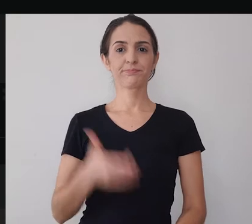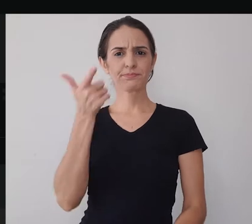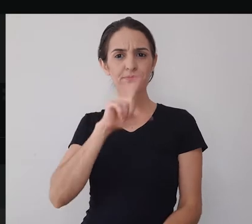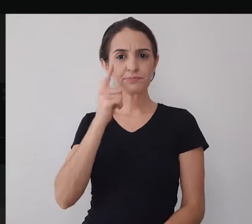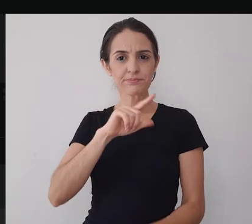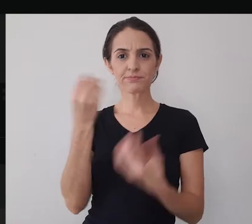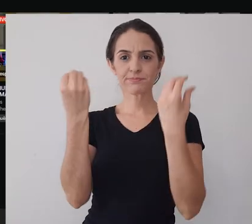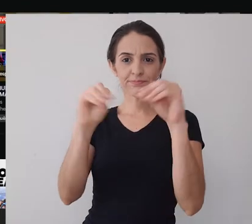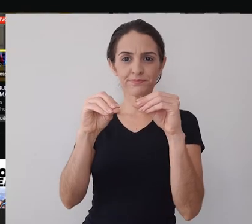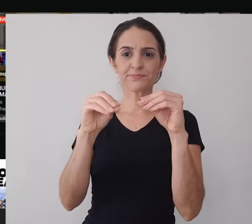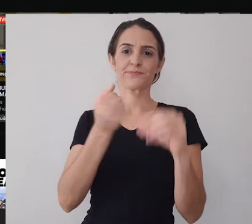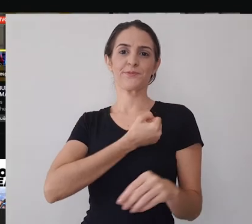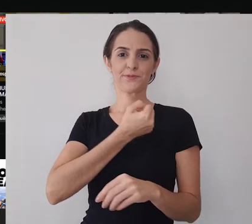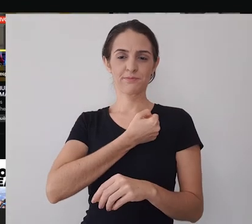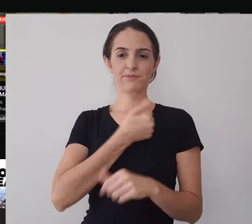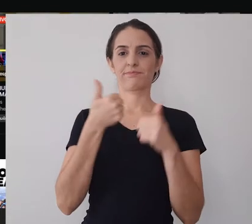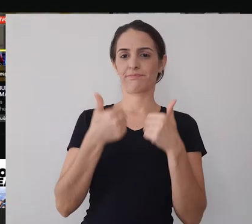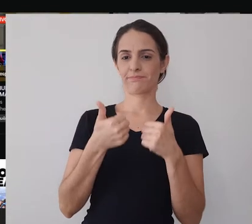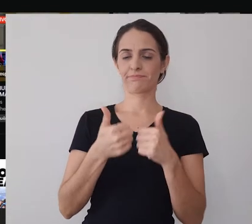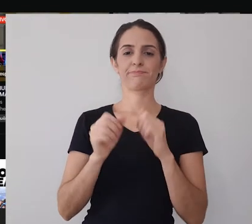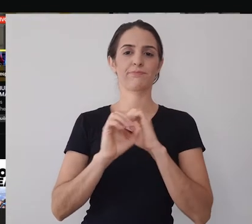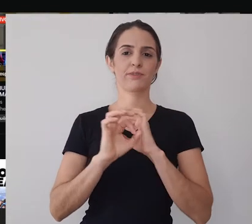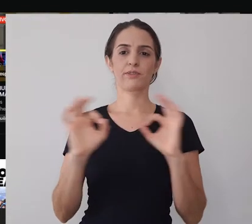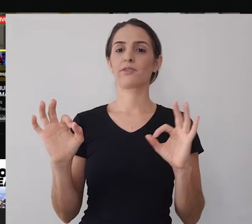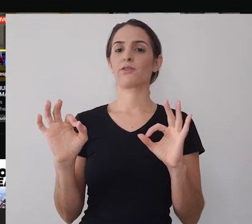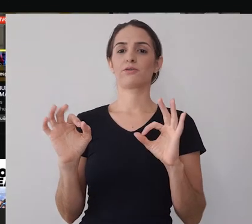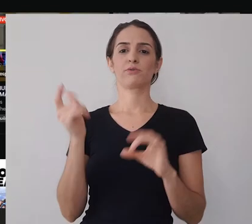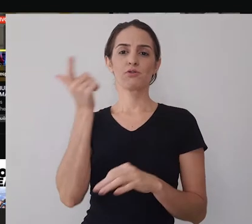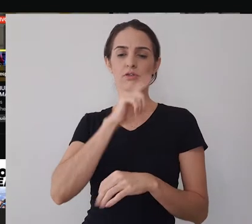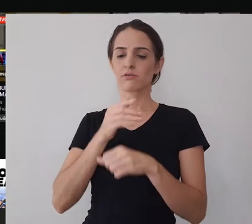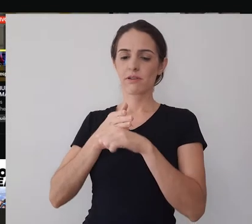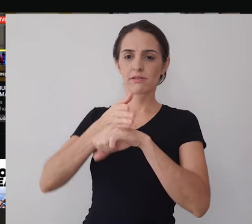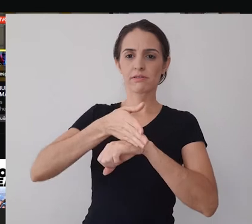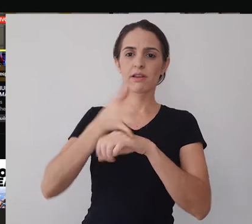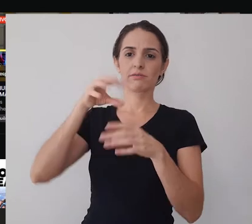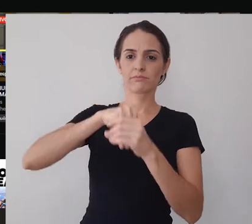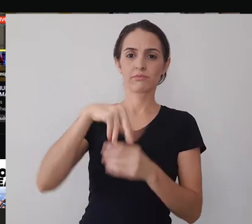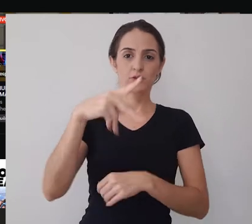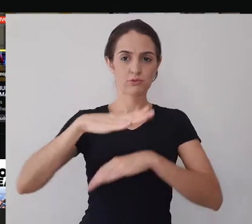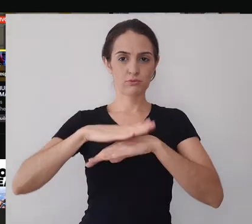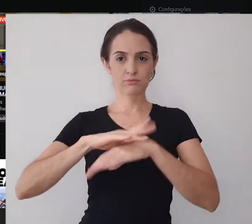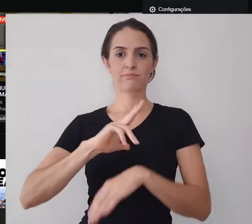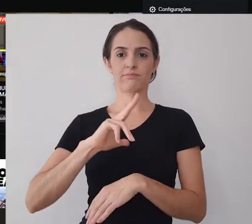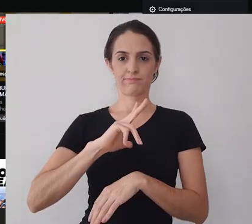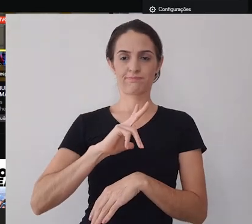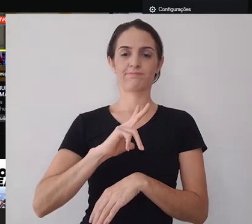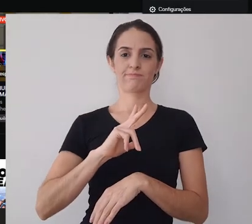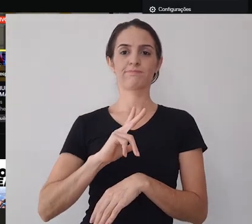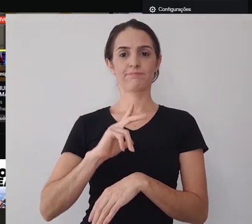Bom, uma vez inserido o código, estamos já na nossa conta, tá certo?